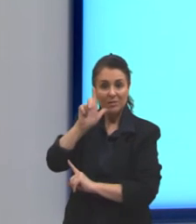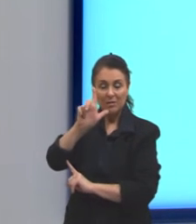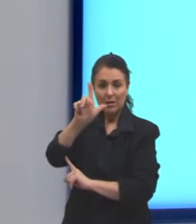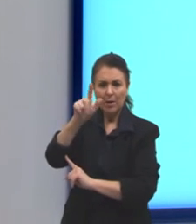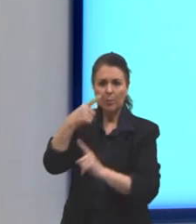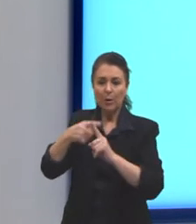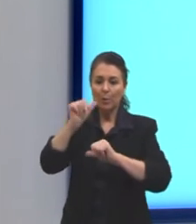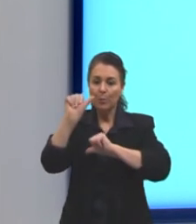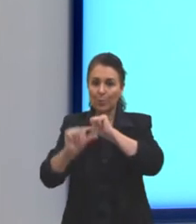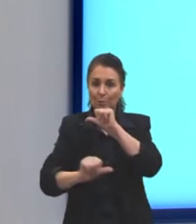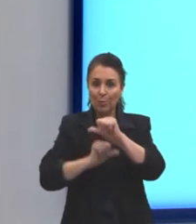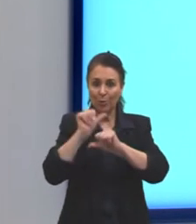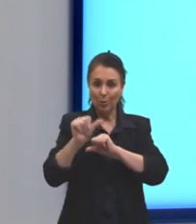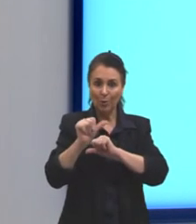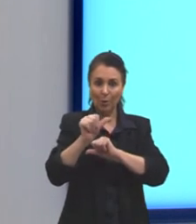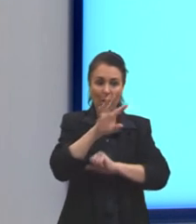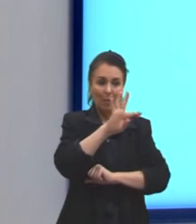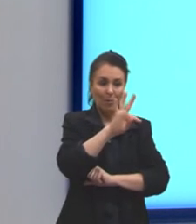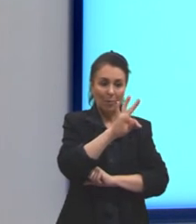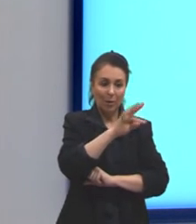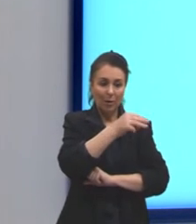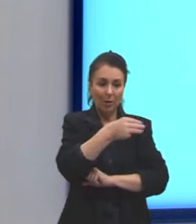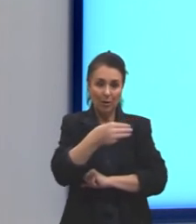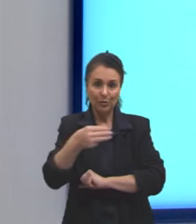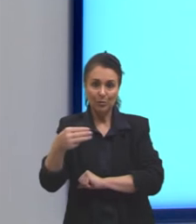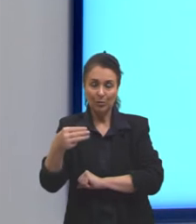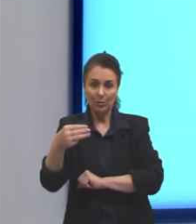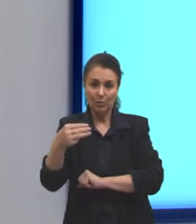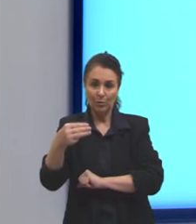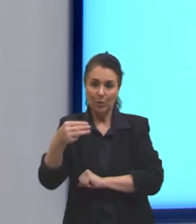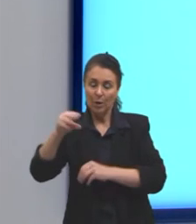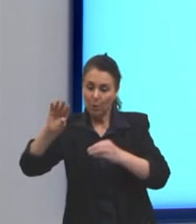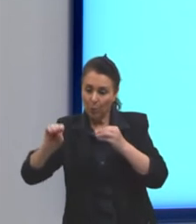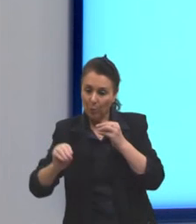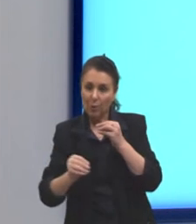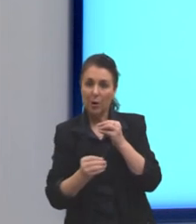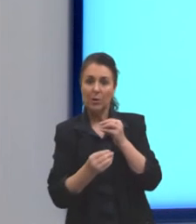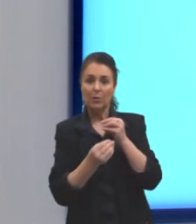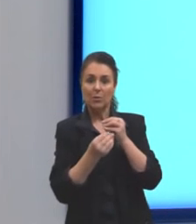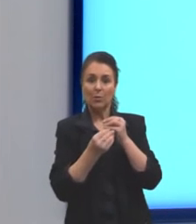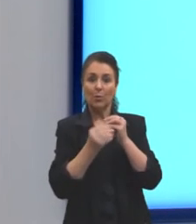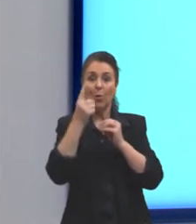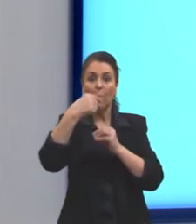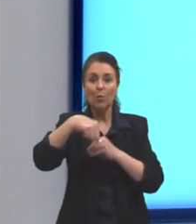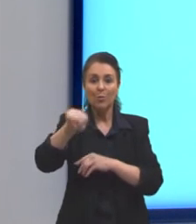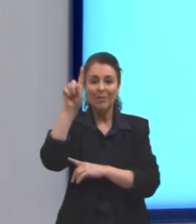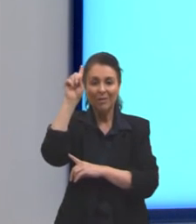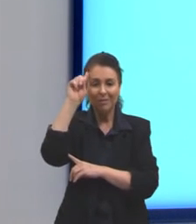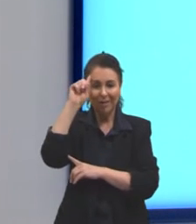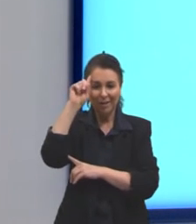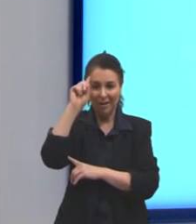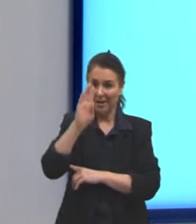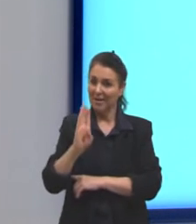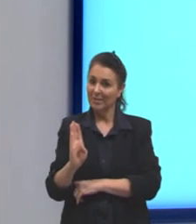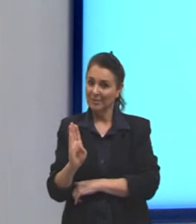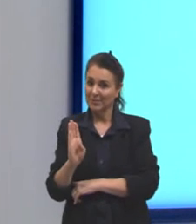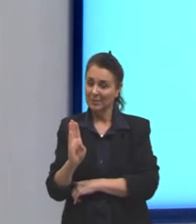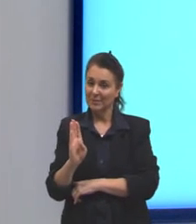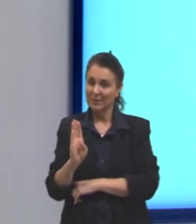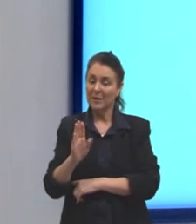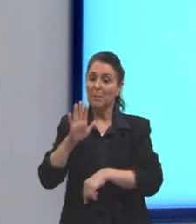trocando para TIM eu adiciono uma ideia B, que aqui é mais créditos